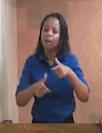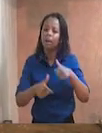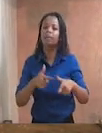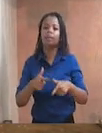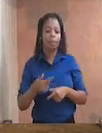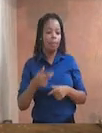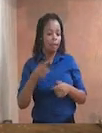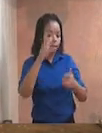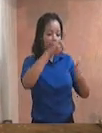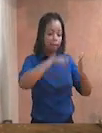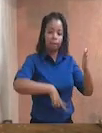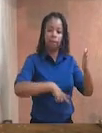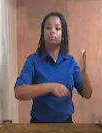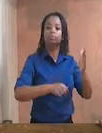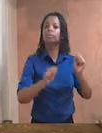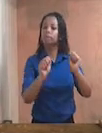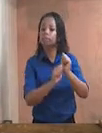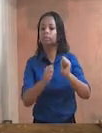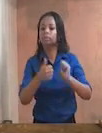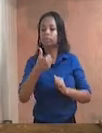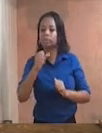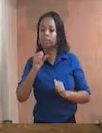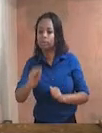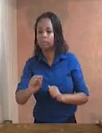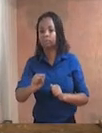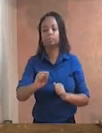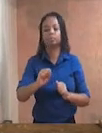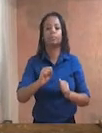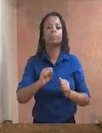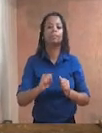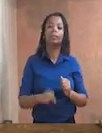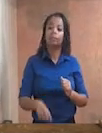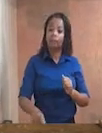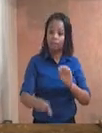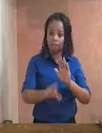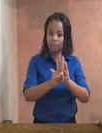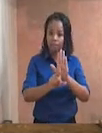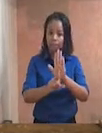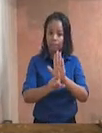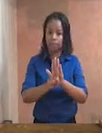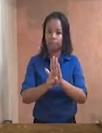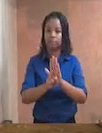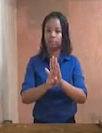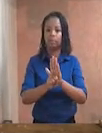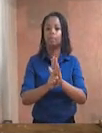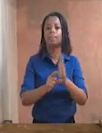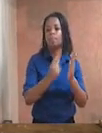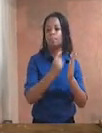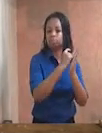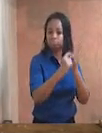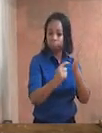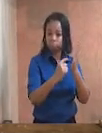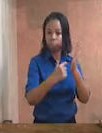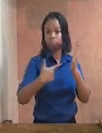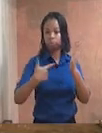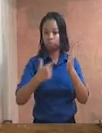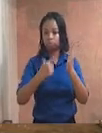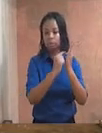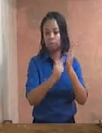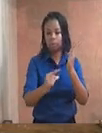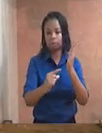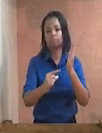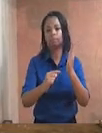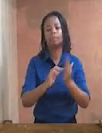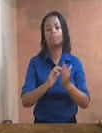no artigo 28 dessa lei. Parágrafo 2º. A